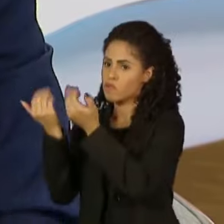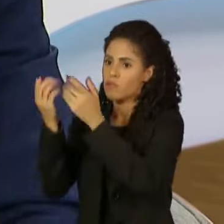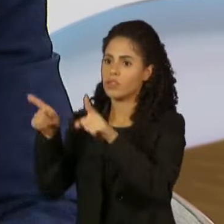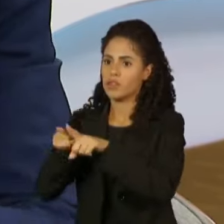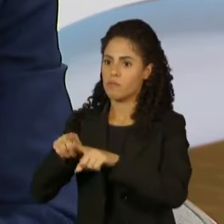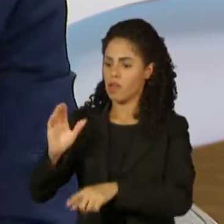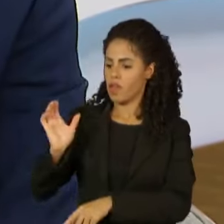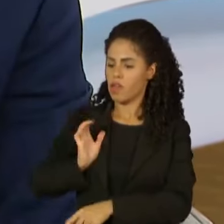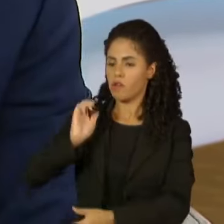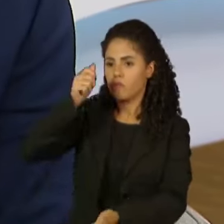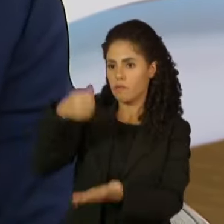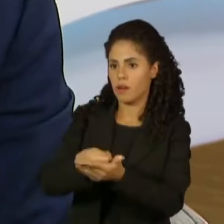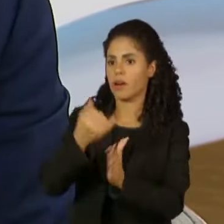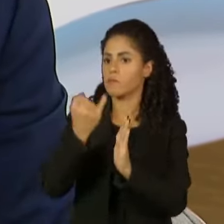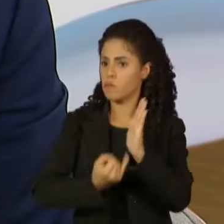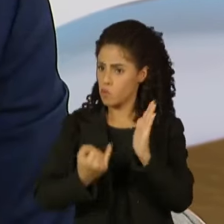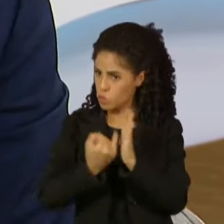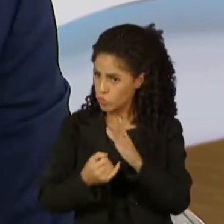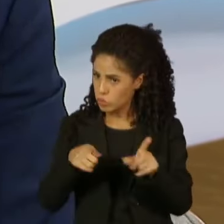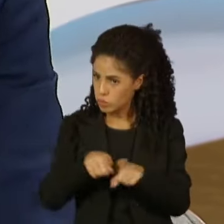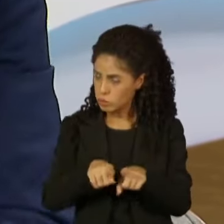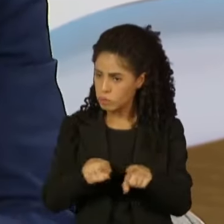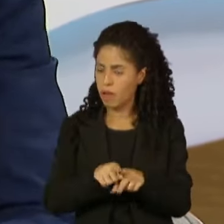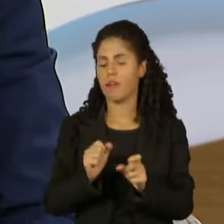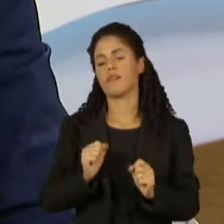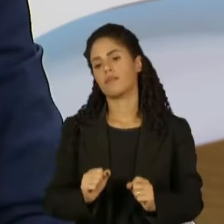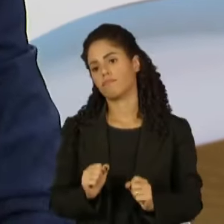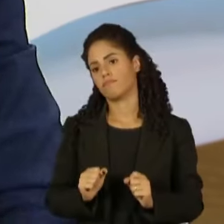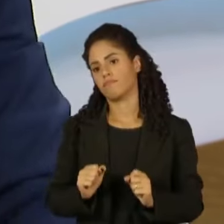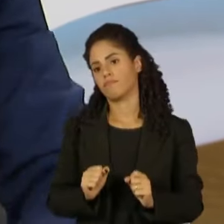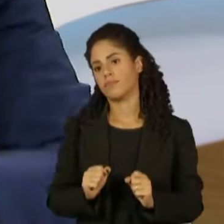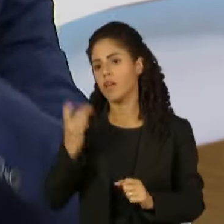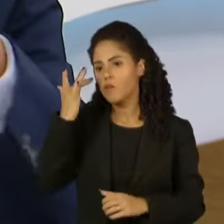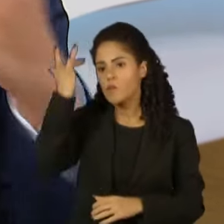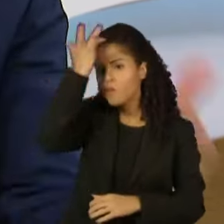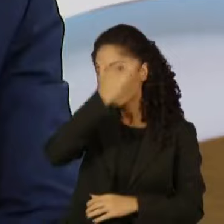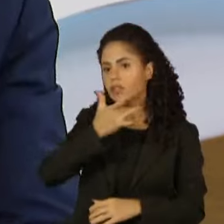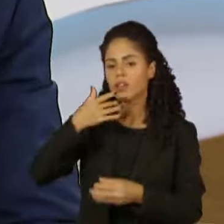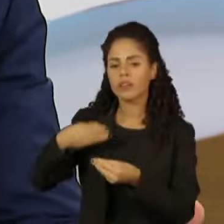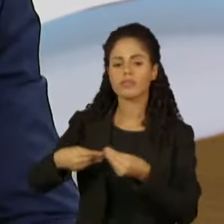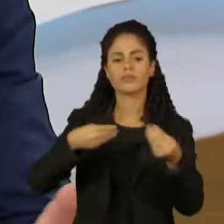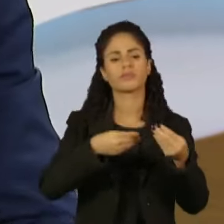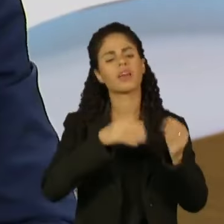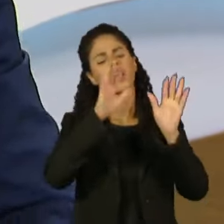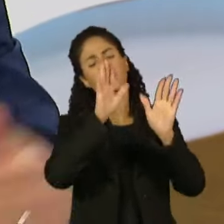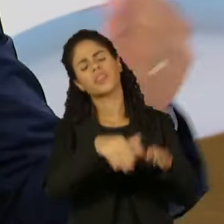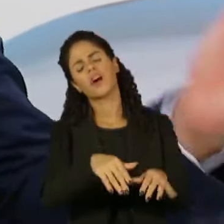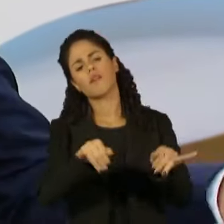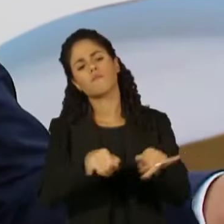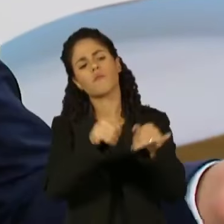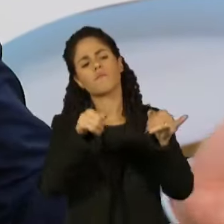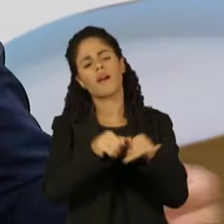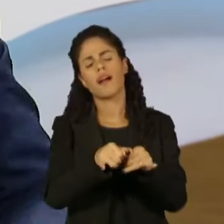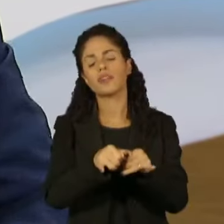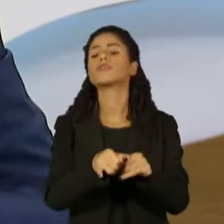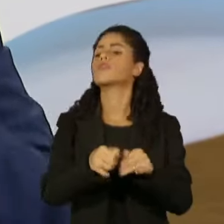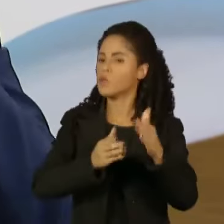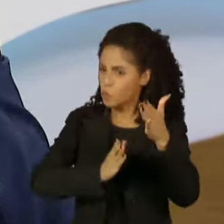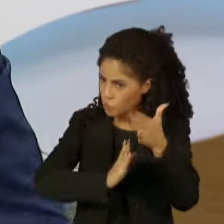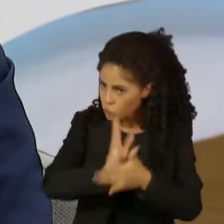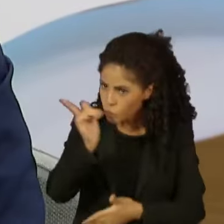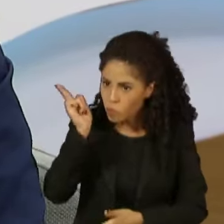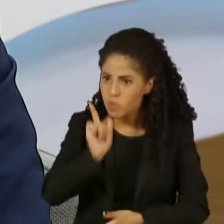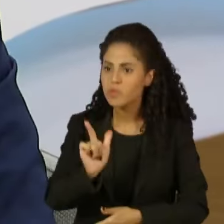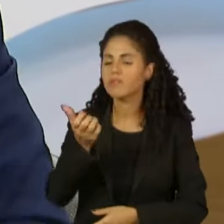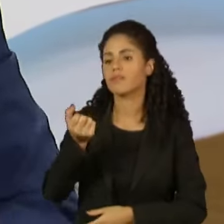ricos. Quando a gente apresentou, o Fernando Haddad encaminhou, assinado pelo presidente Lula, falavam, não, isso não vai ser aprovado. Aprovamos no final do ano uma medida